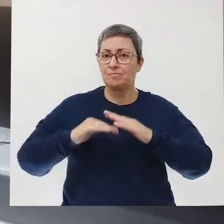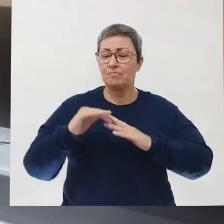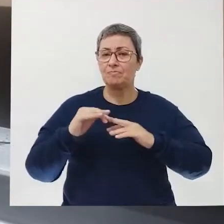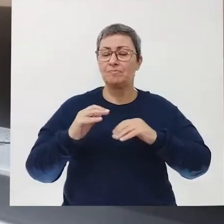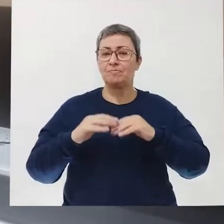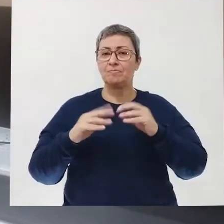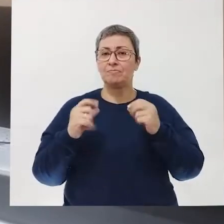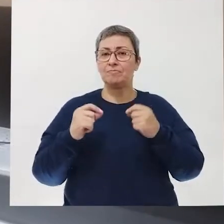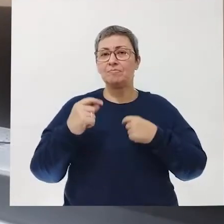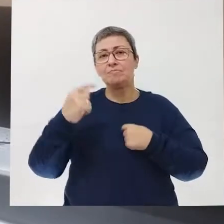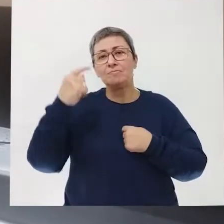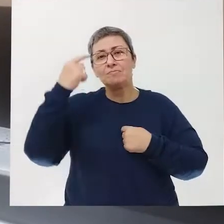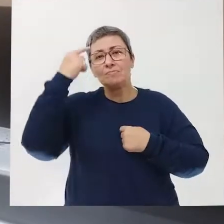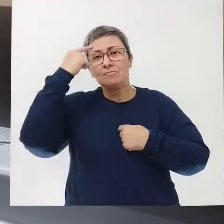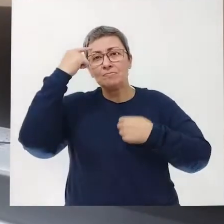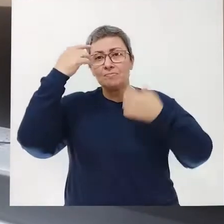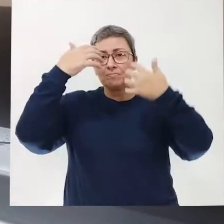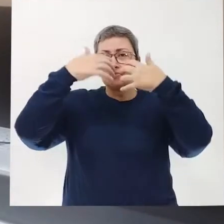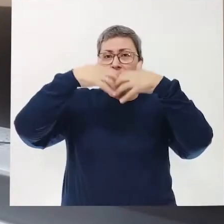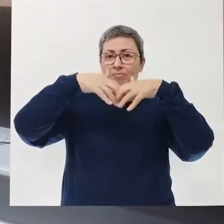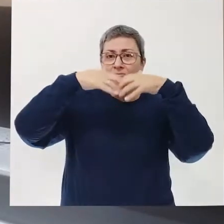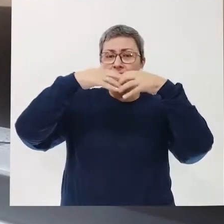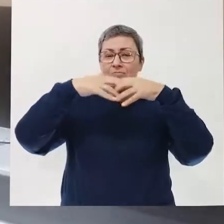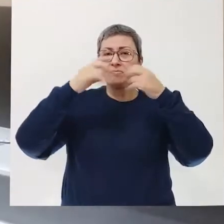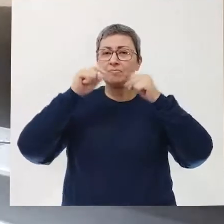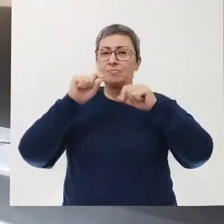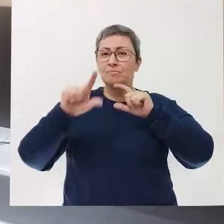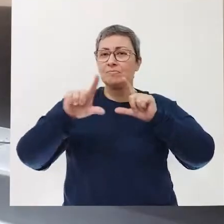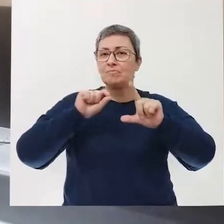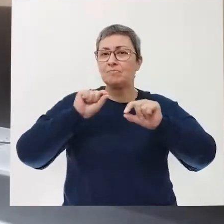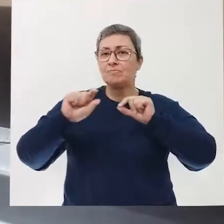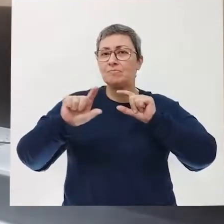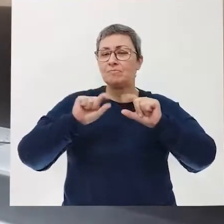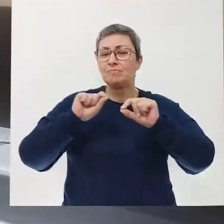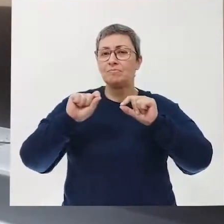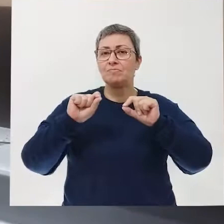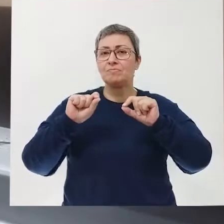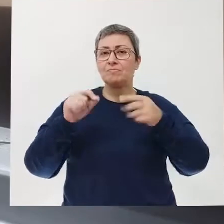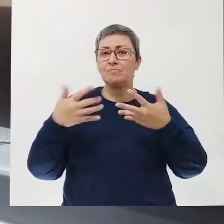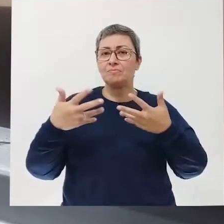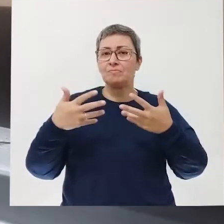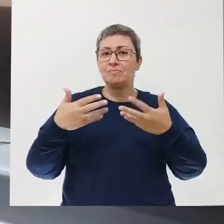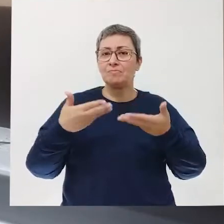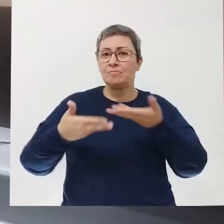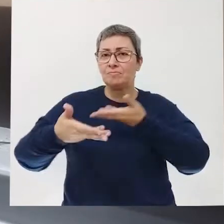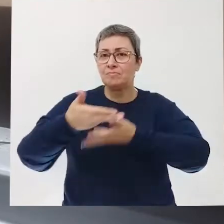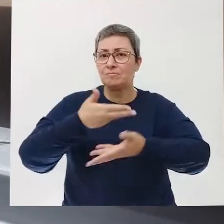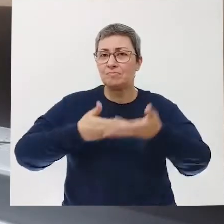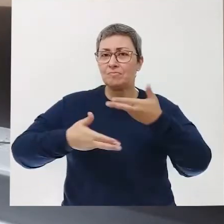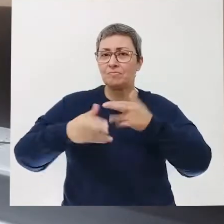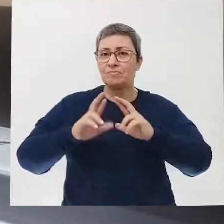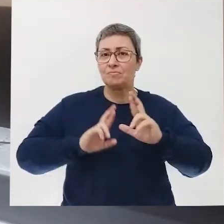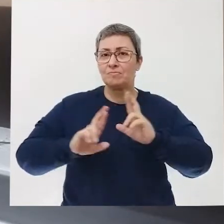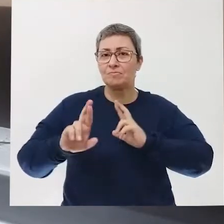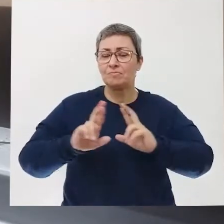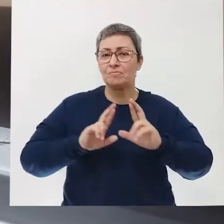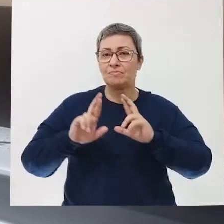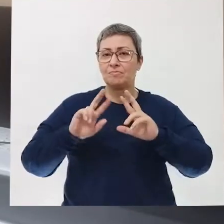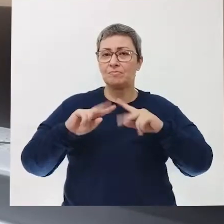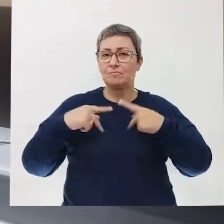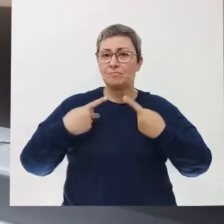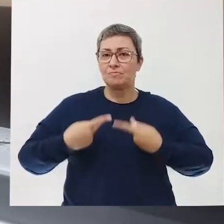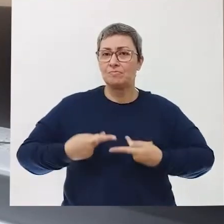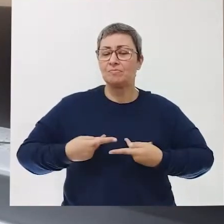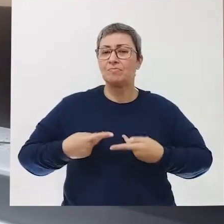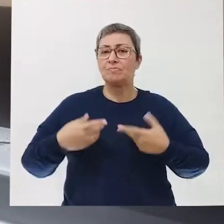nos pensamentos, nas escolhas, nas relações humanas, por exemplo aí